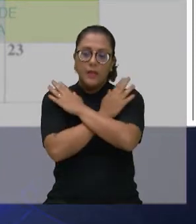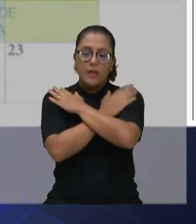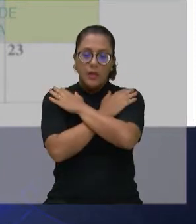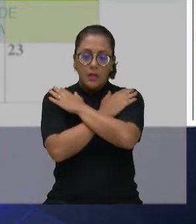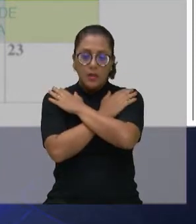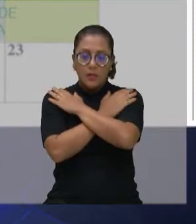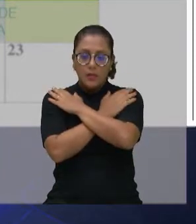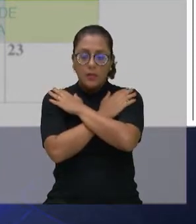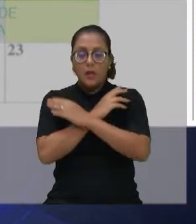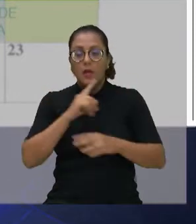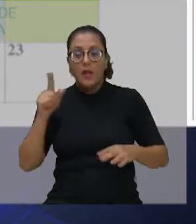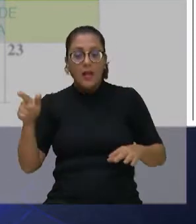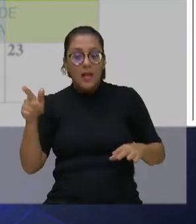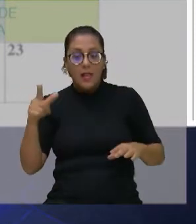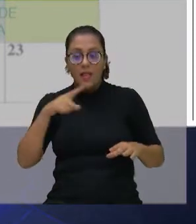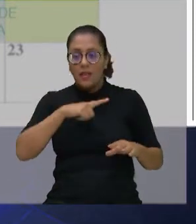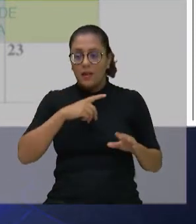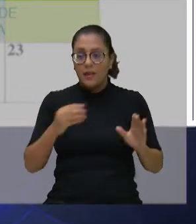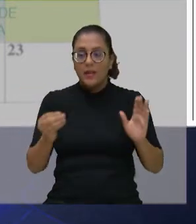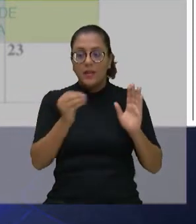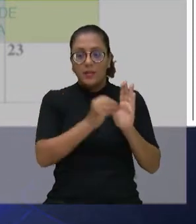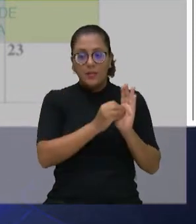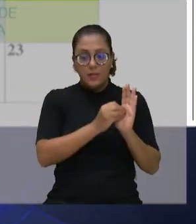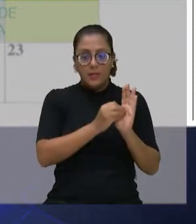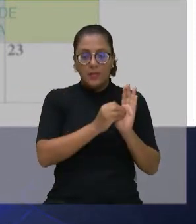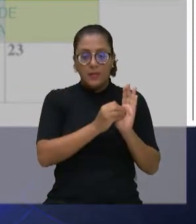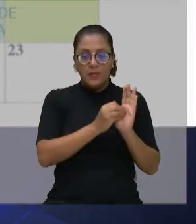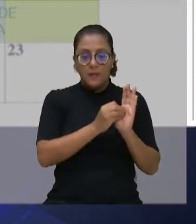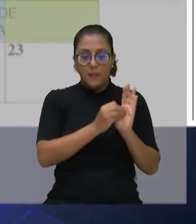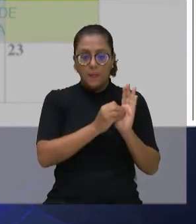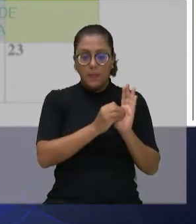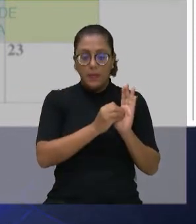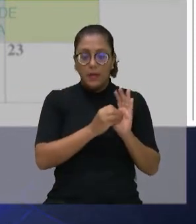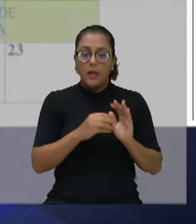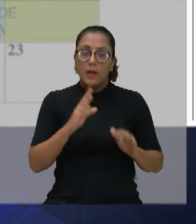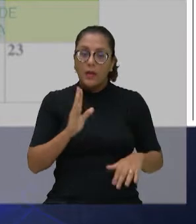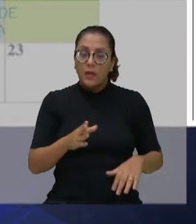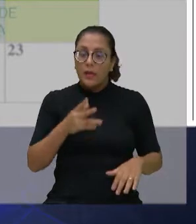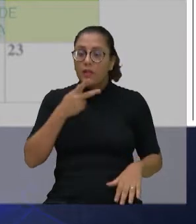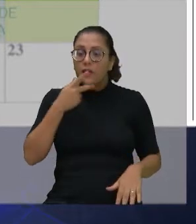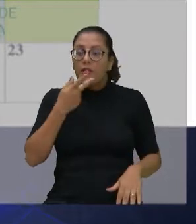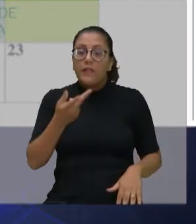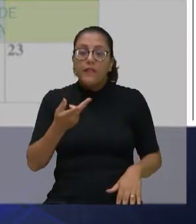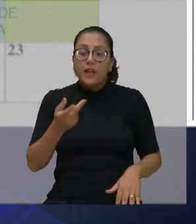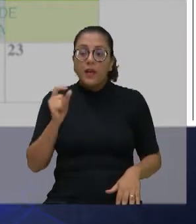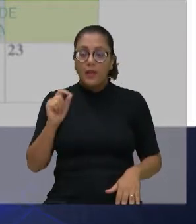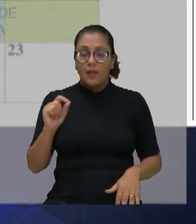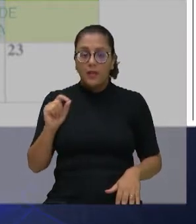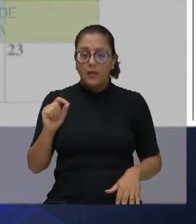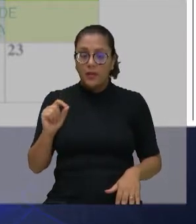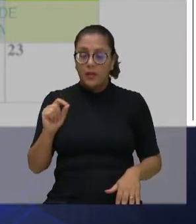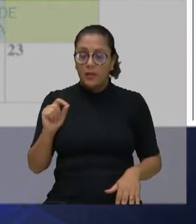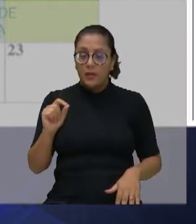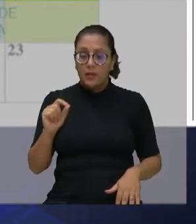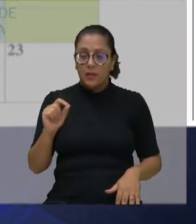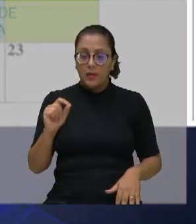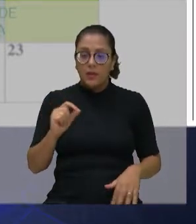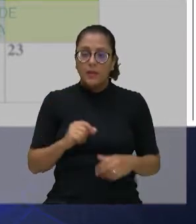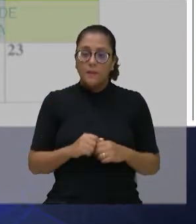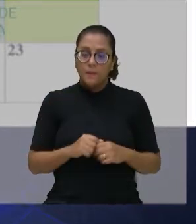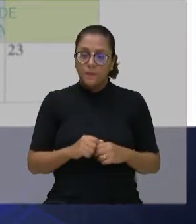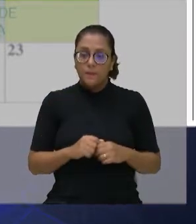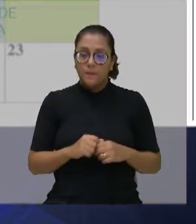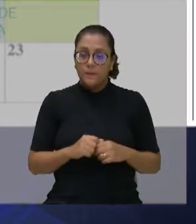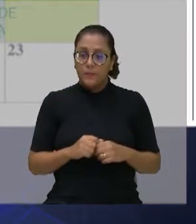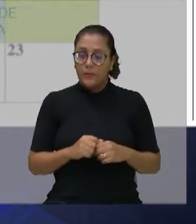fazer as emendas. Então, eu já até decretei lá de brincadeira, porque eu tenho certeza que espero que essa casa não vote